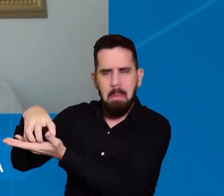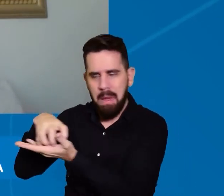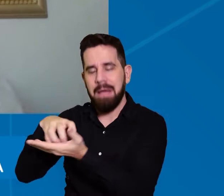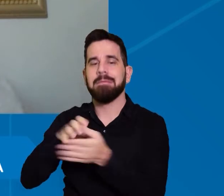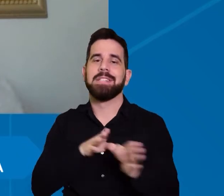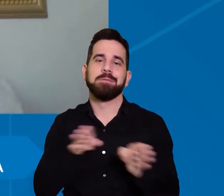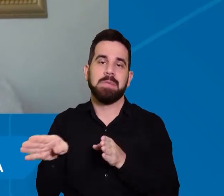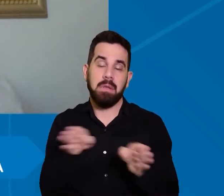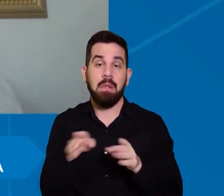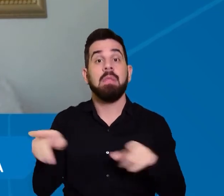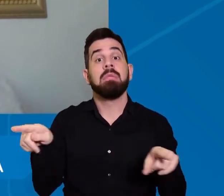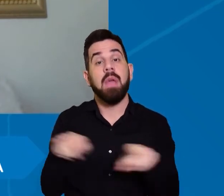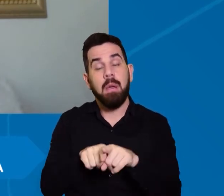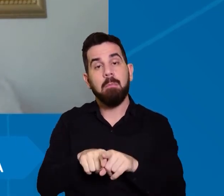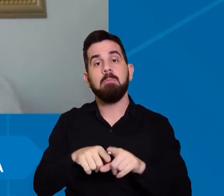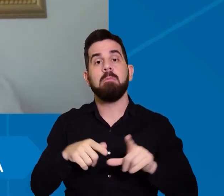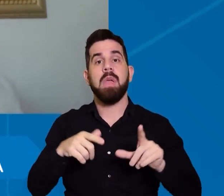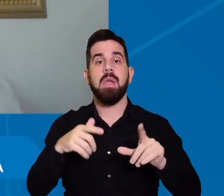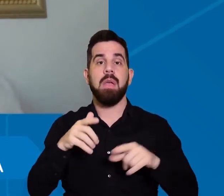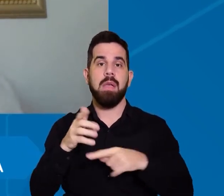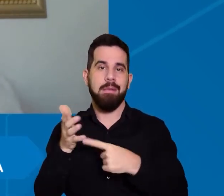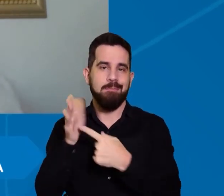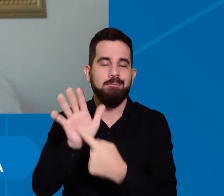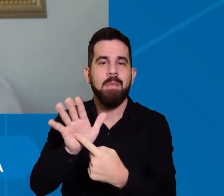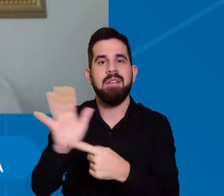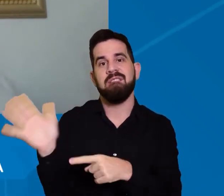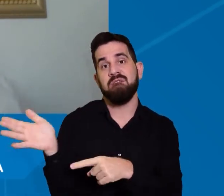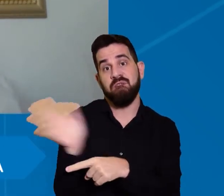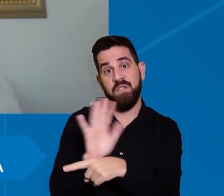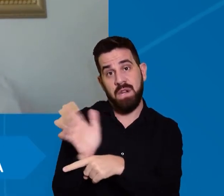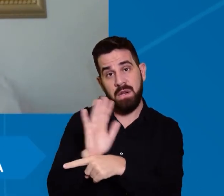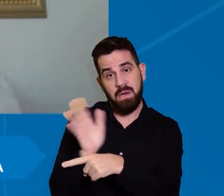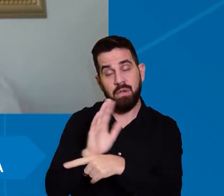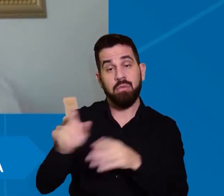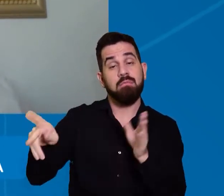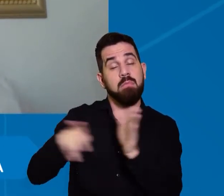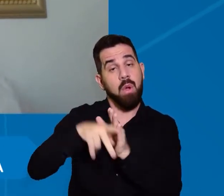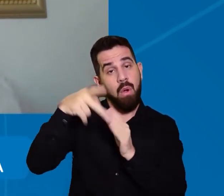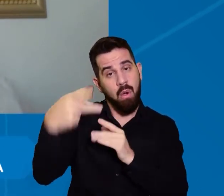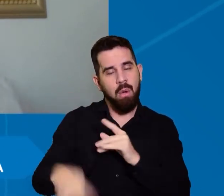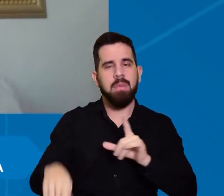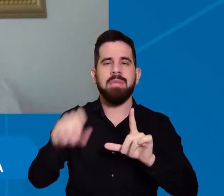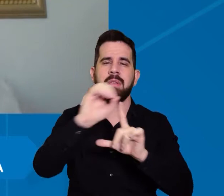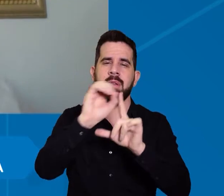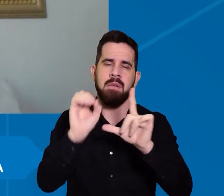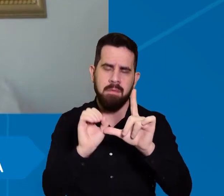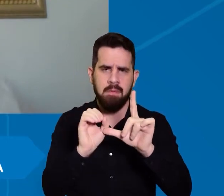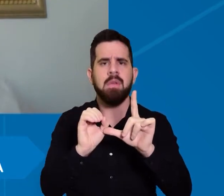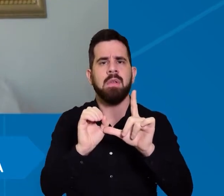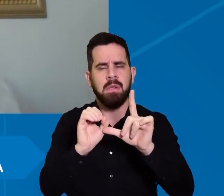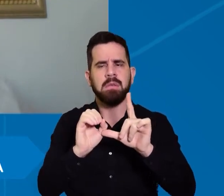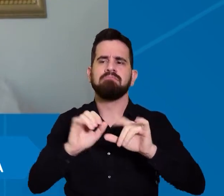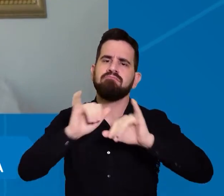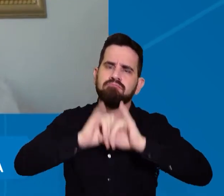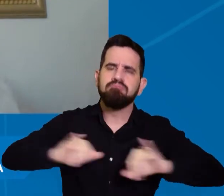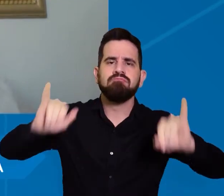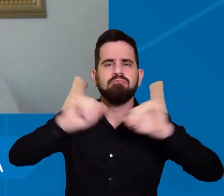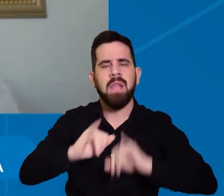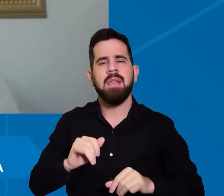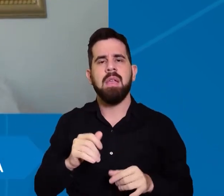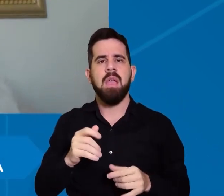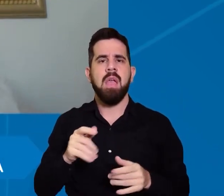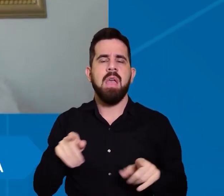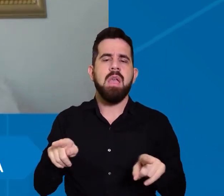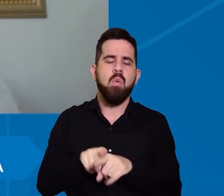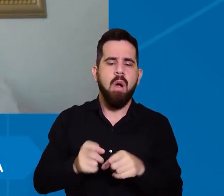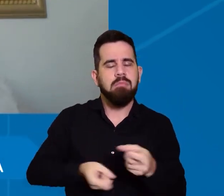pela TV UFG, de o relato dos estudantes com deficiência, como que é o dia-a-dia deles